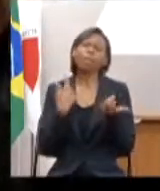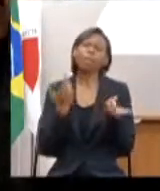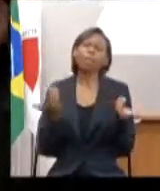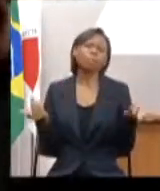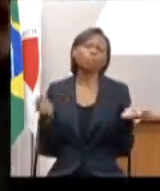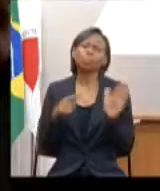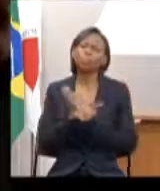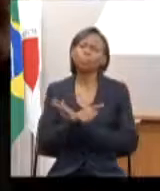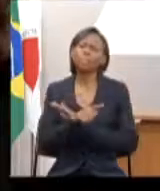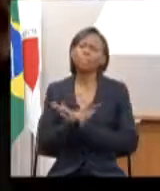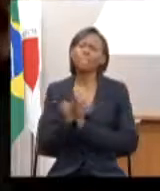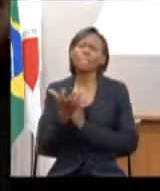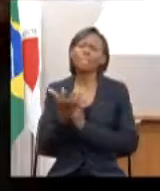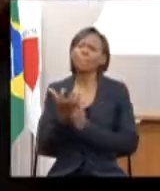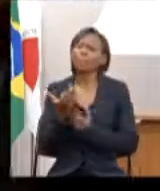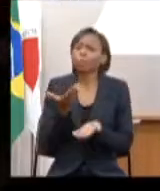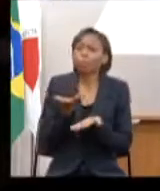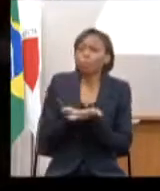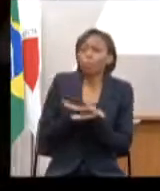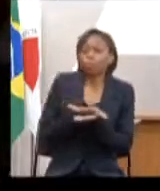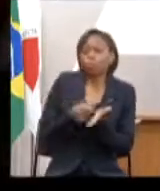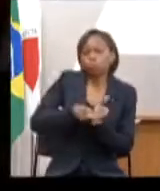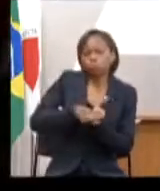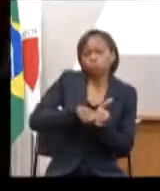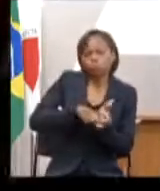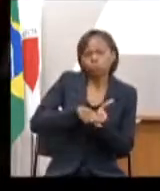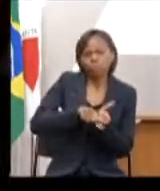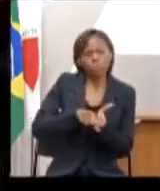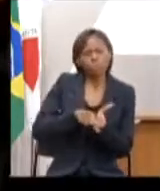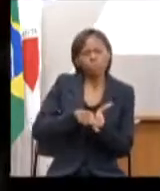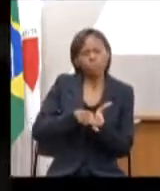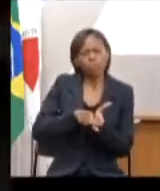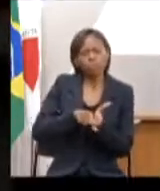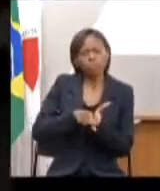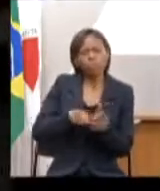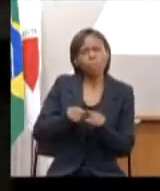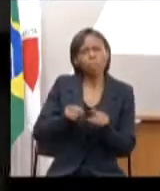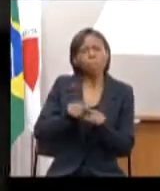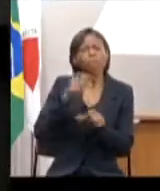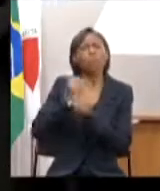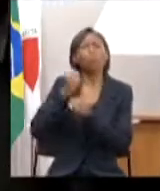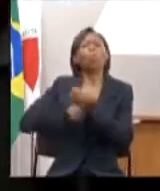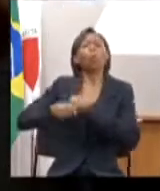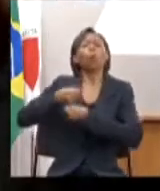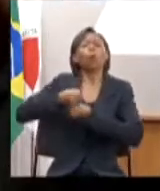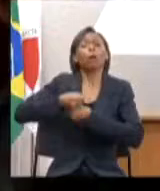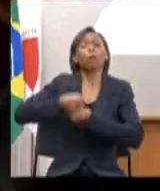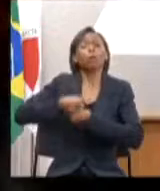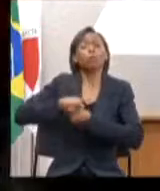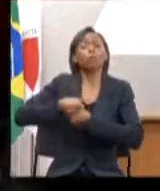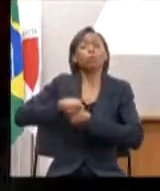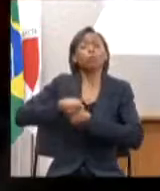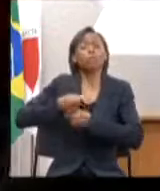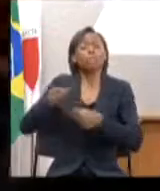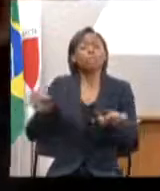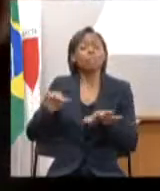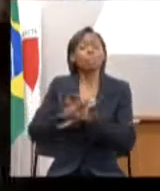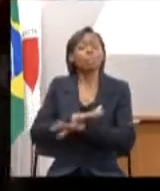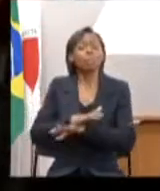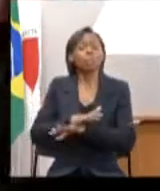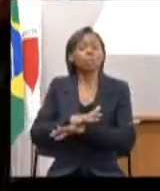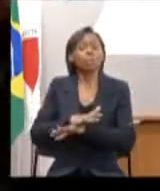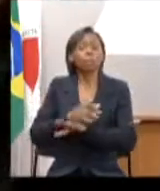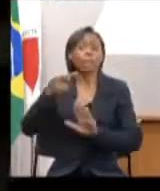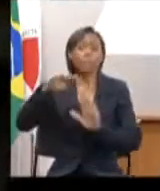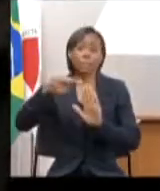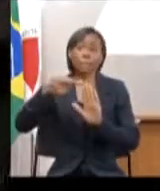de fazer um estudo sobre isso inclusive quanto a execução a execução não é de requerimento não é isso requerimento é outra